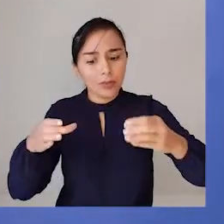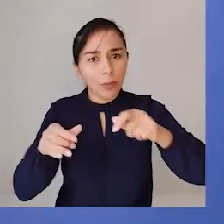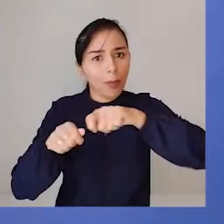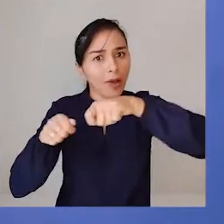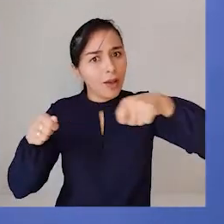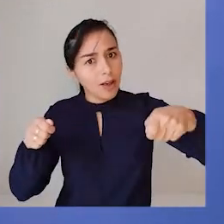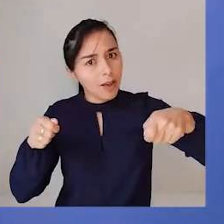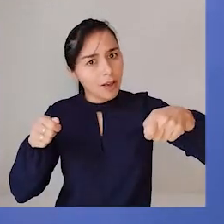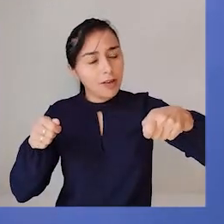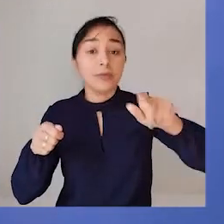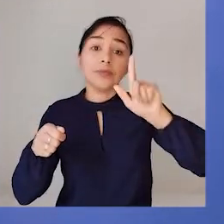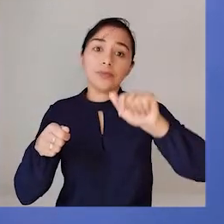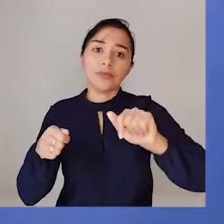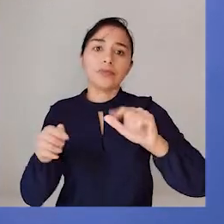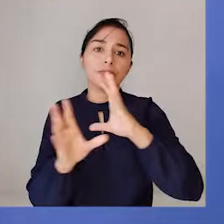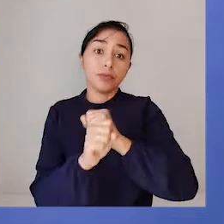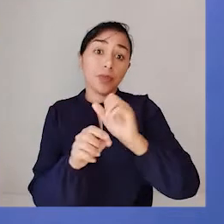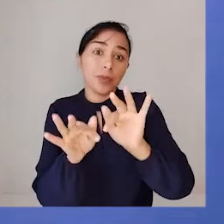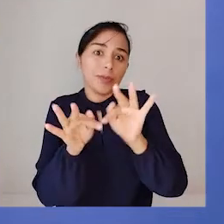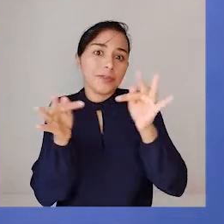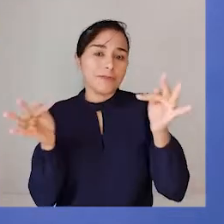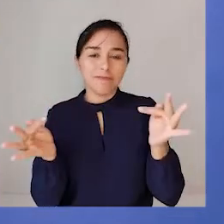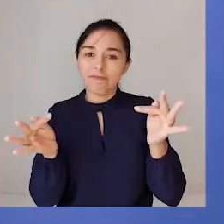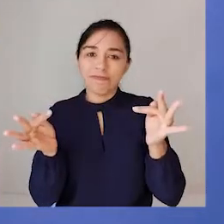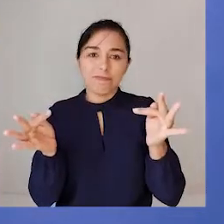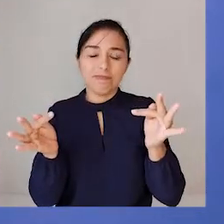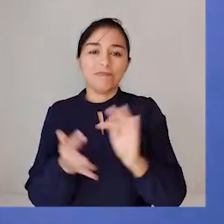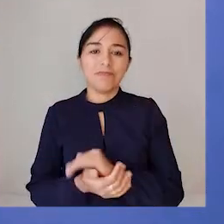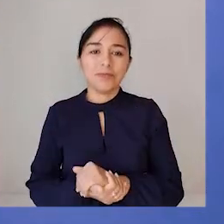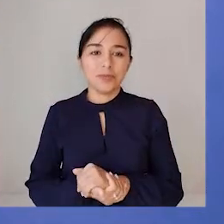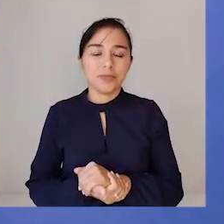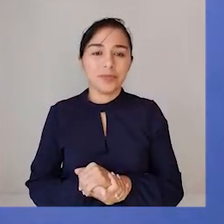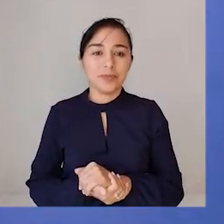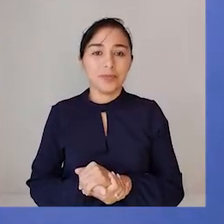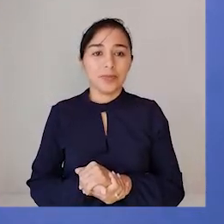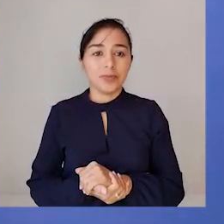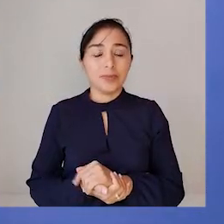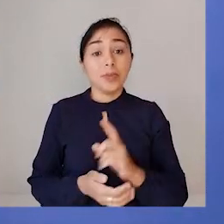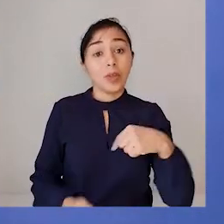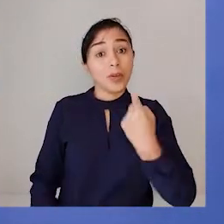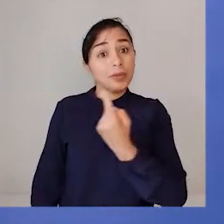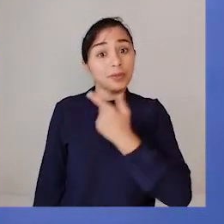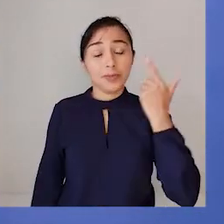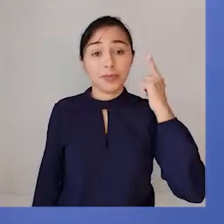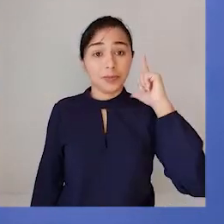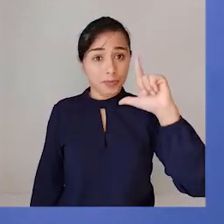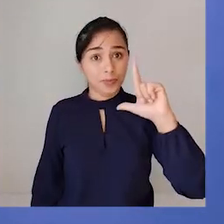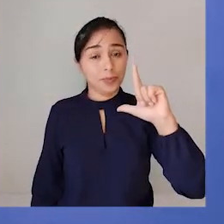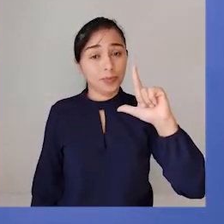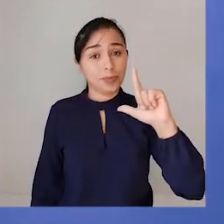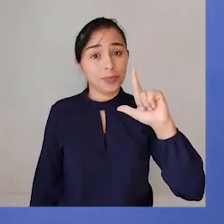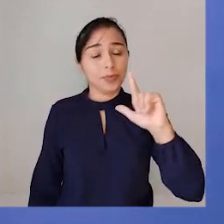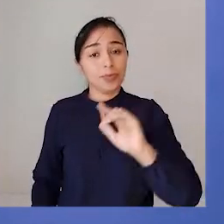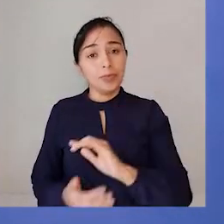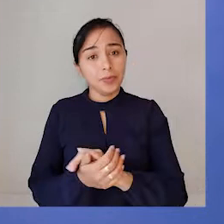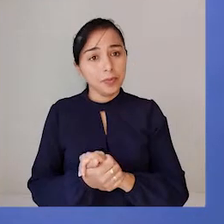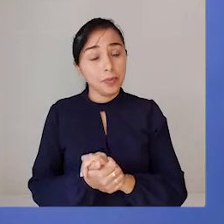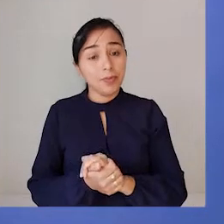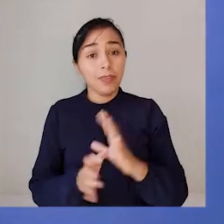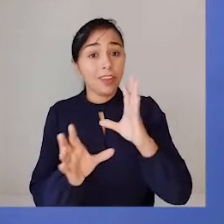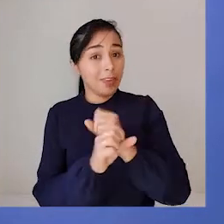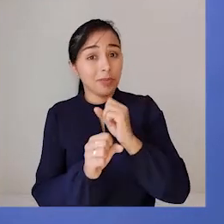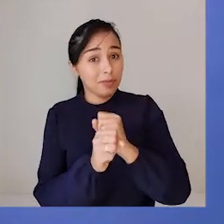que é um cálculo bastante simples, é algo presente no nosso dia a dia. Nós conseguimos fazer esse